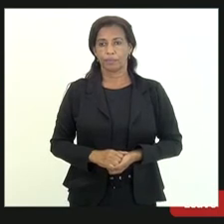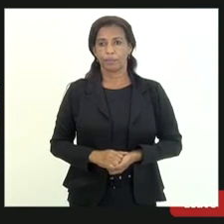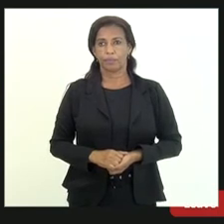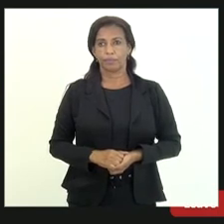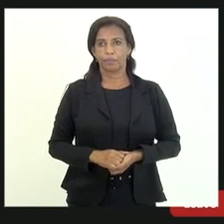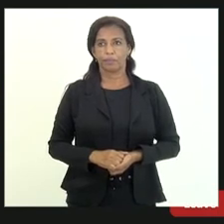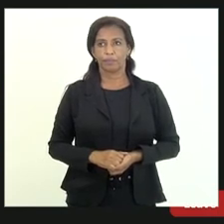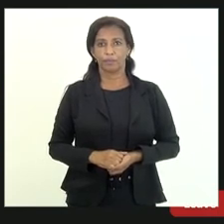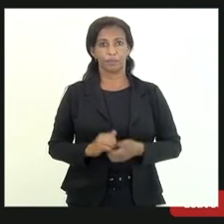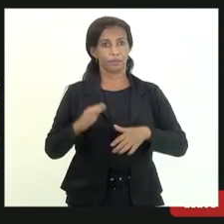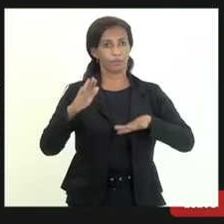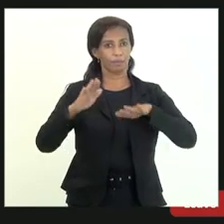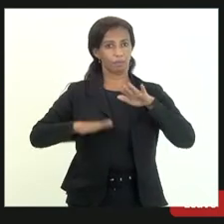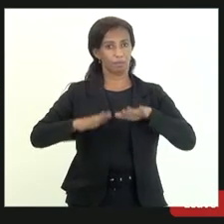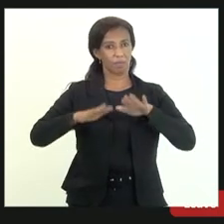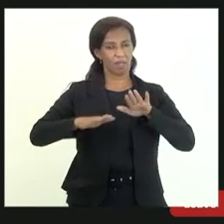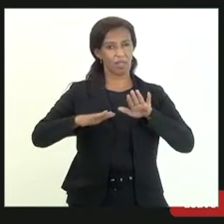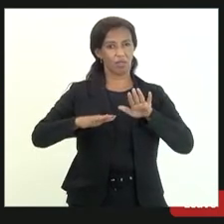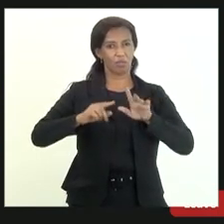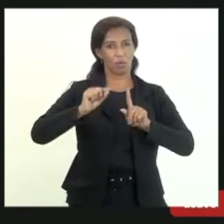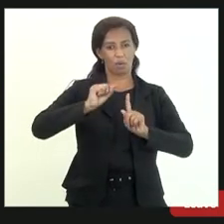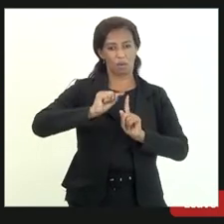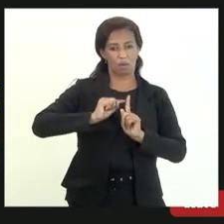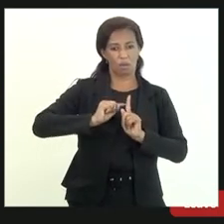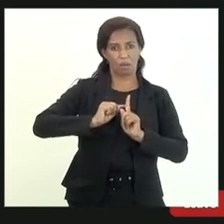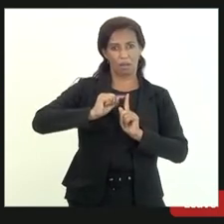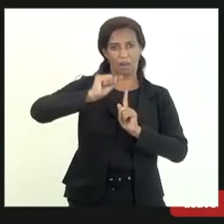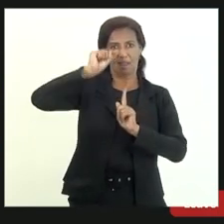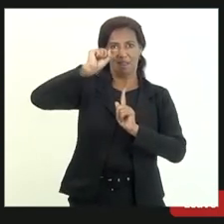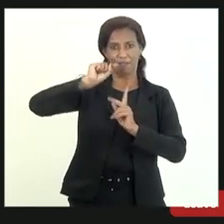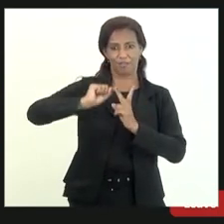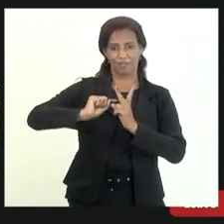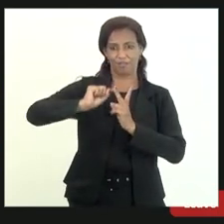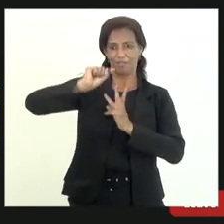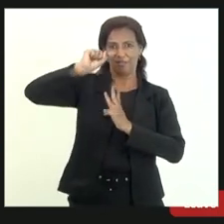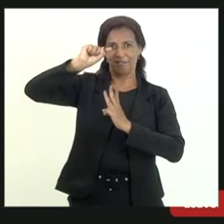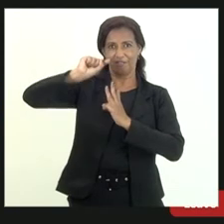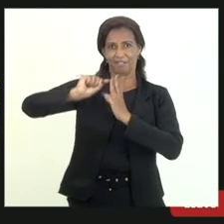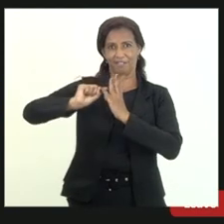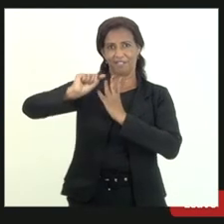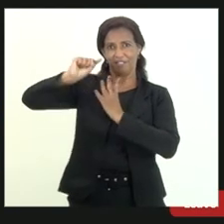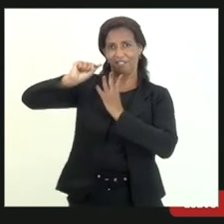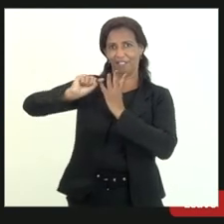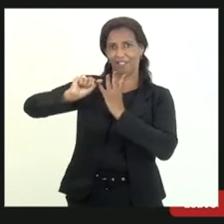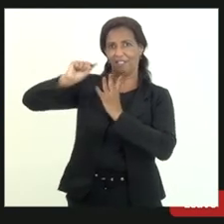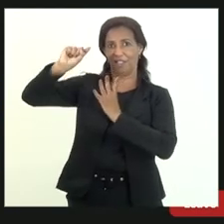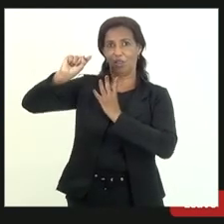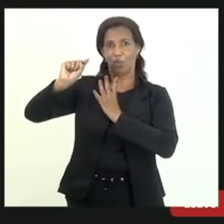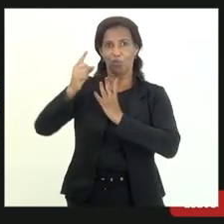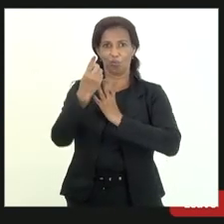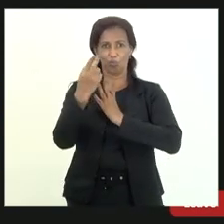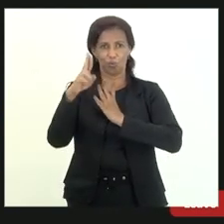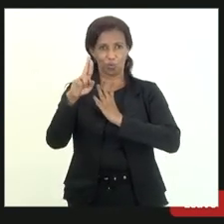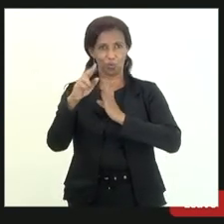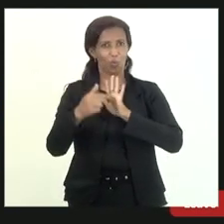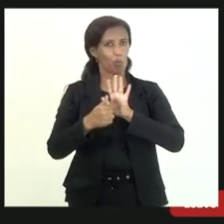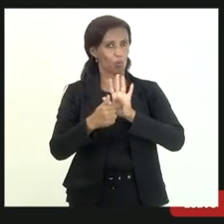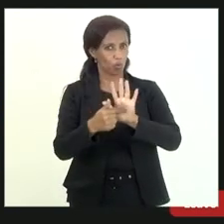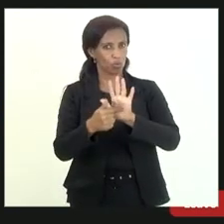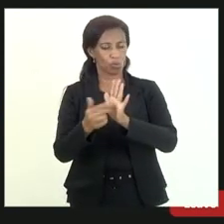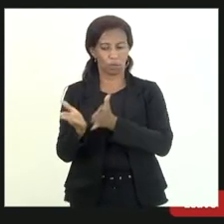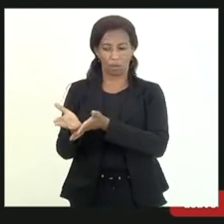apesar do gráfico que o doutor André Sirne mostrou da